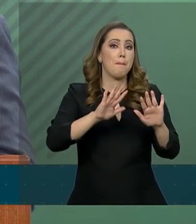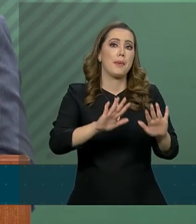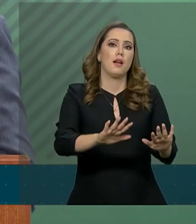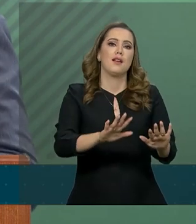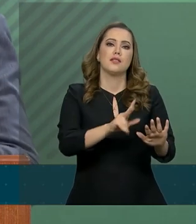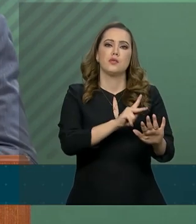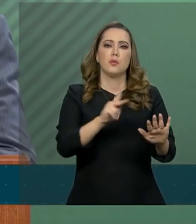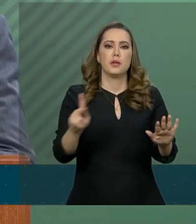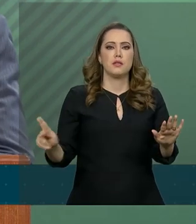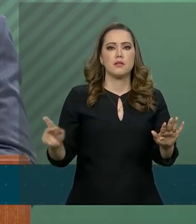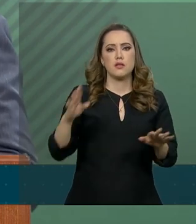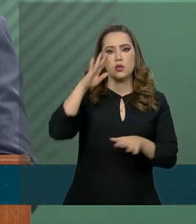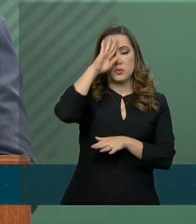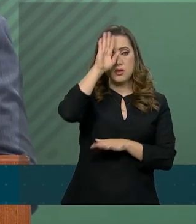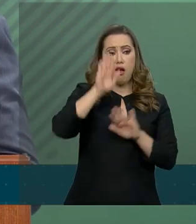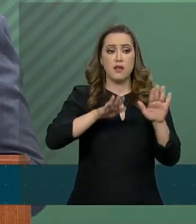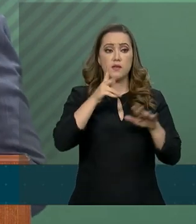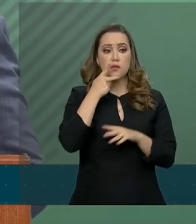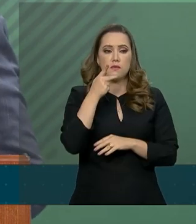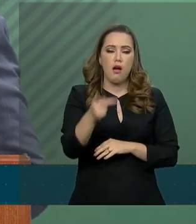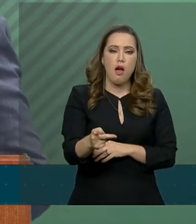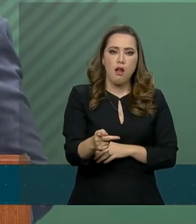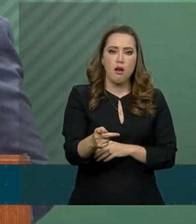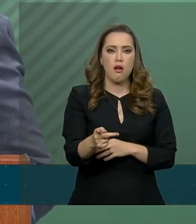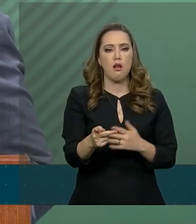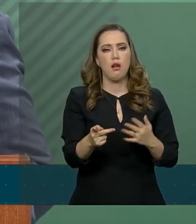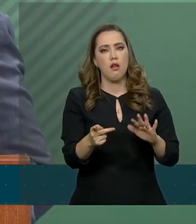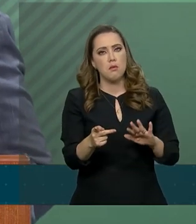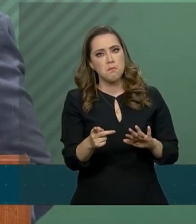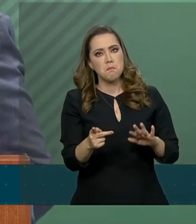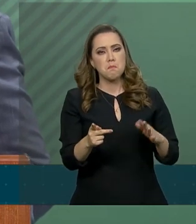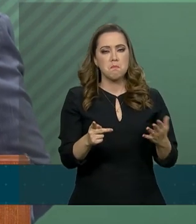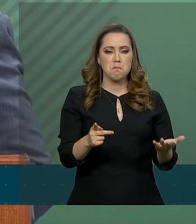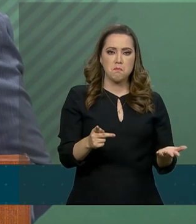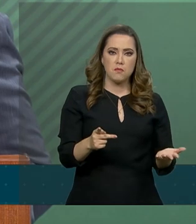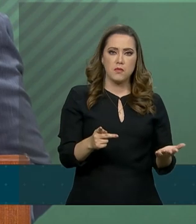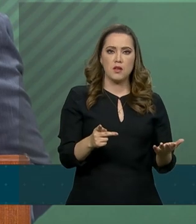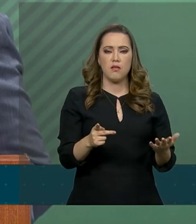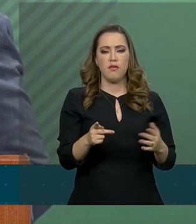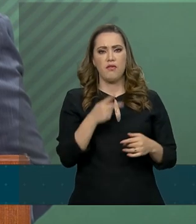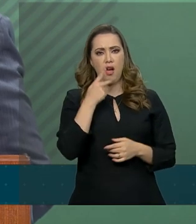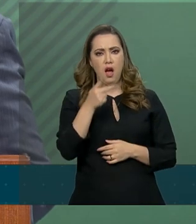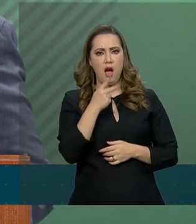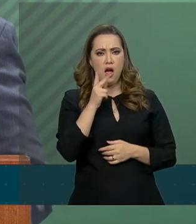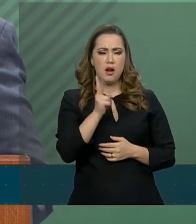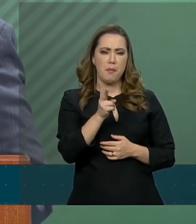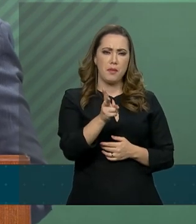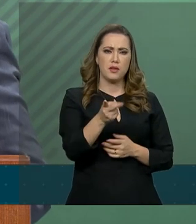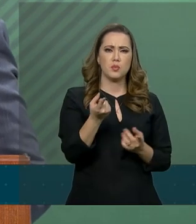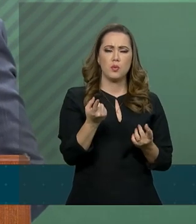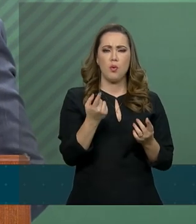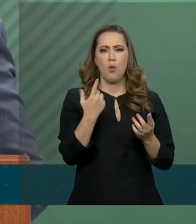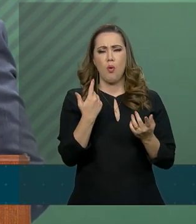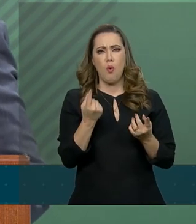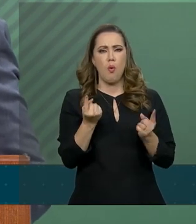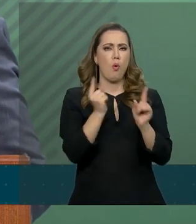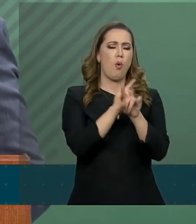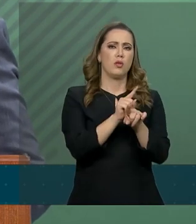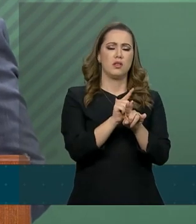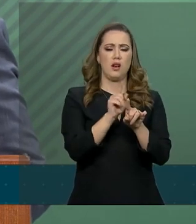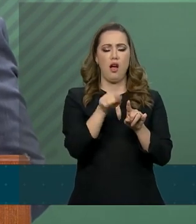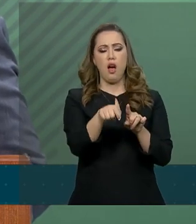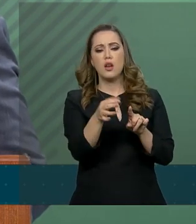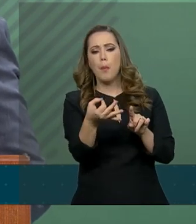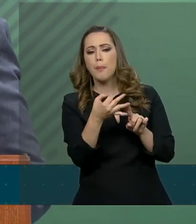presidente, muitas vezes, se posiciona de uma forma contrária a essas exposições de alguns órgãos de imprensa.